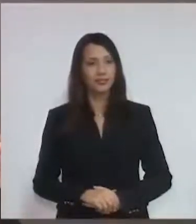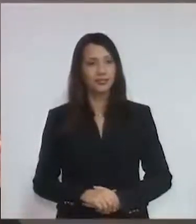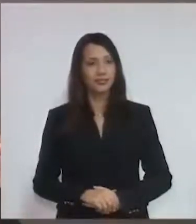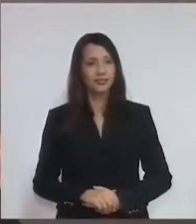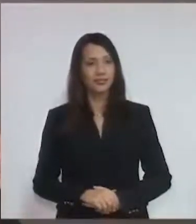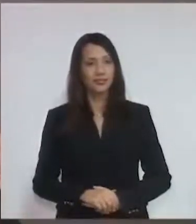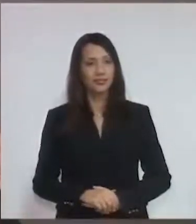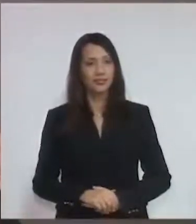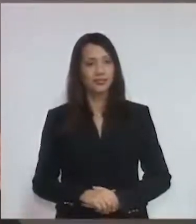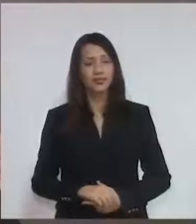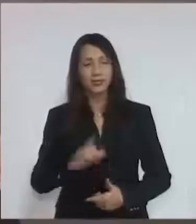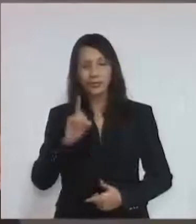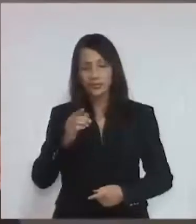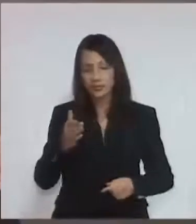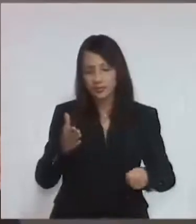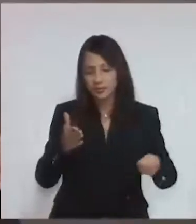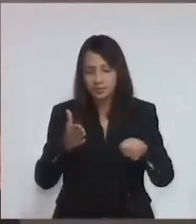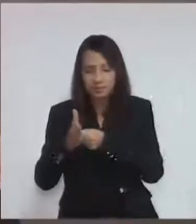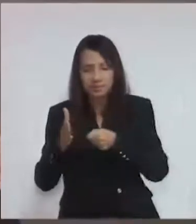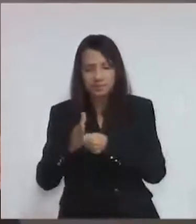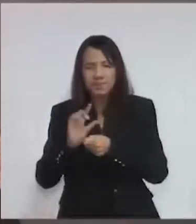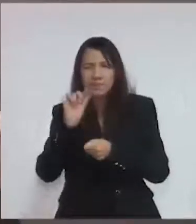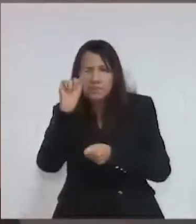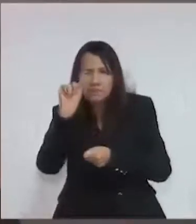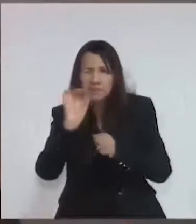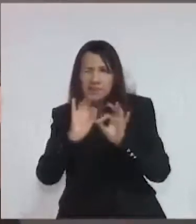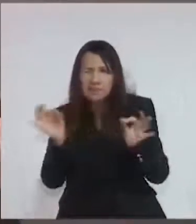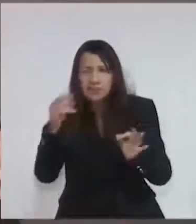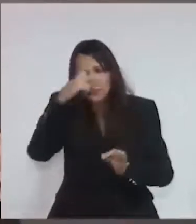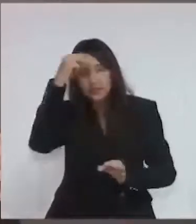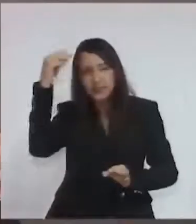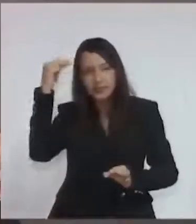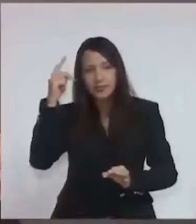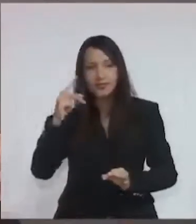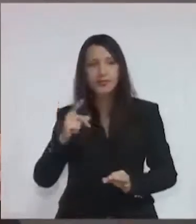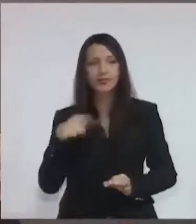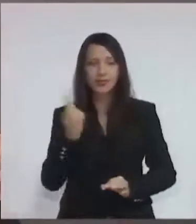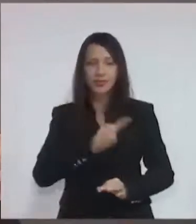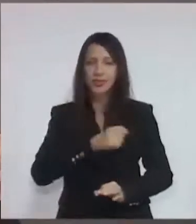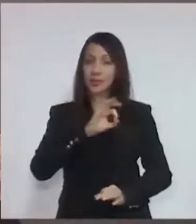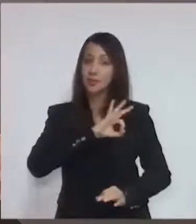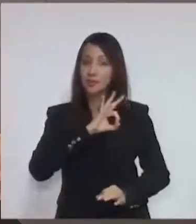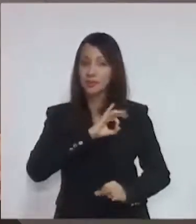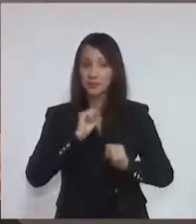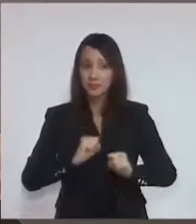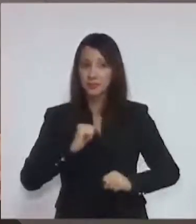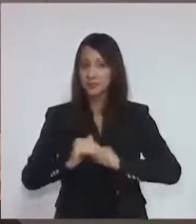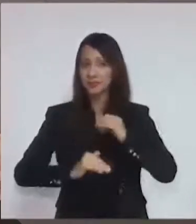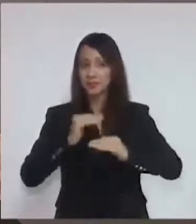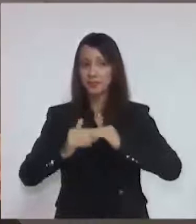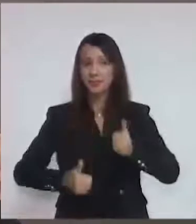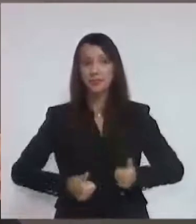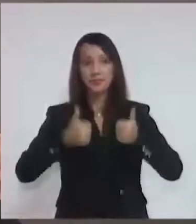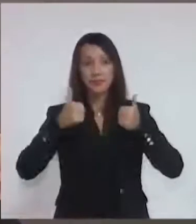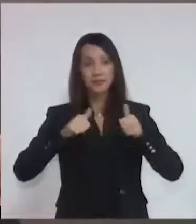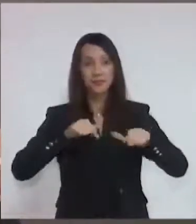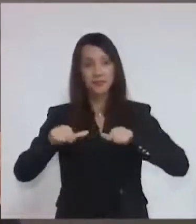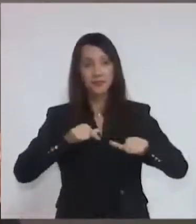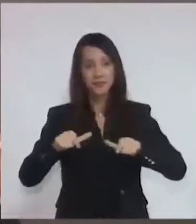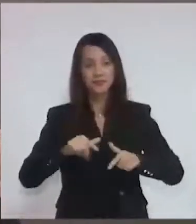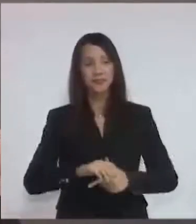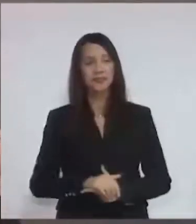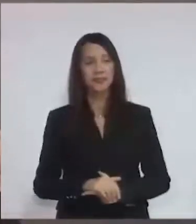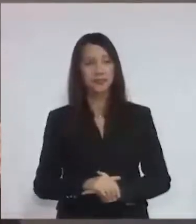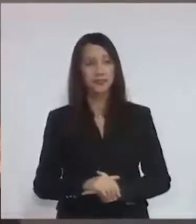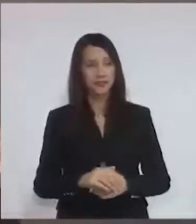estamos cobrando o mínimo para que a nossa guarda possa desenvolver um melhor serviço, prestar um melhor serviço à